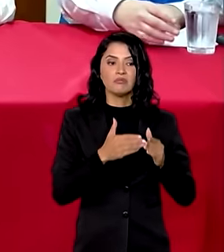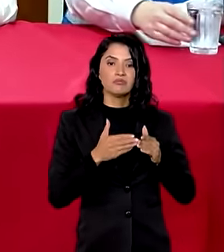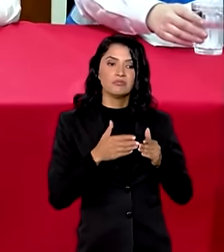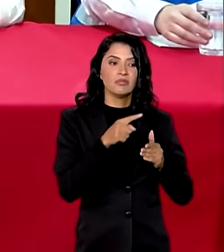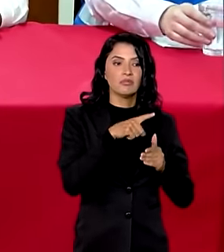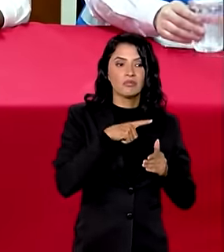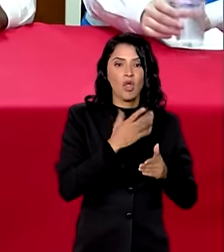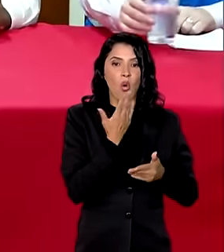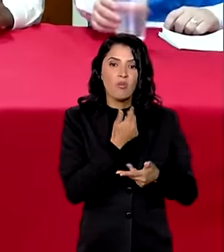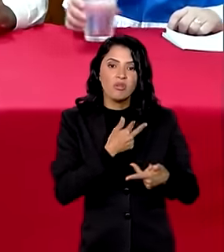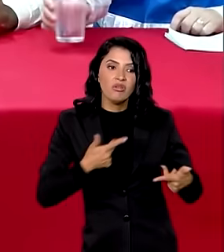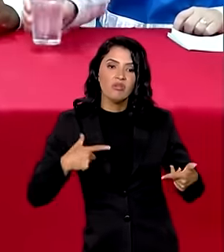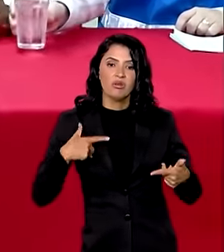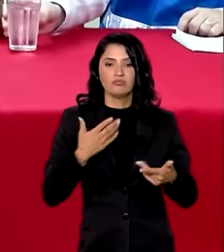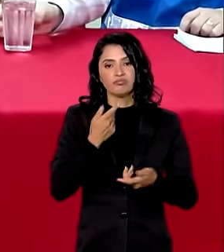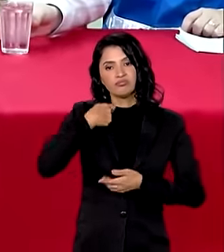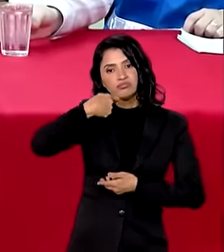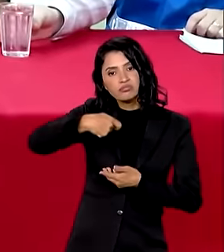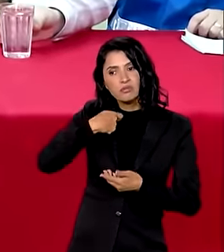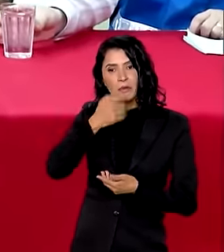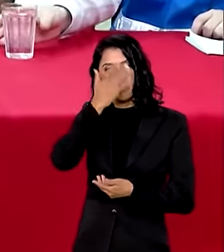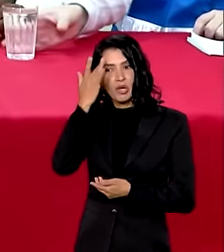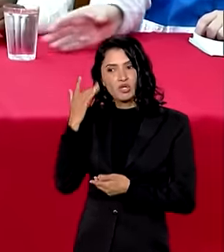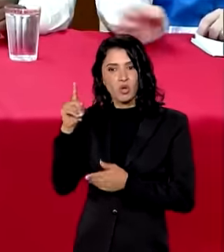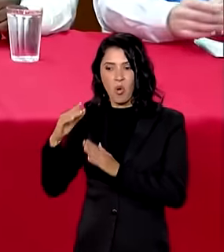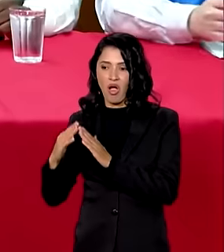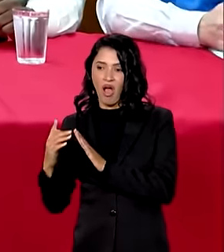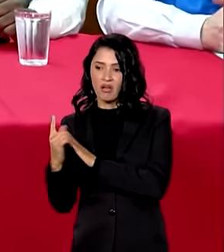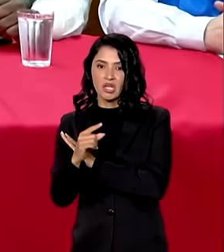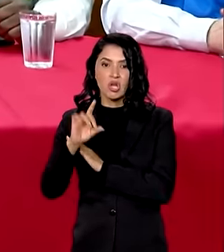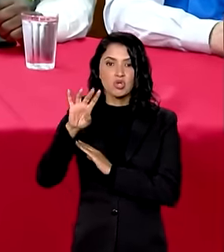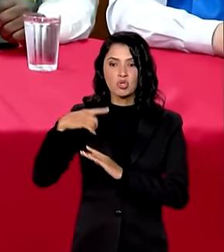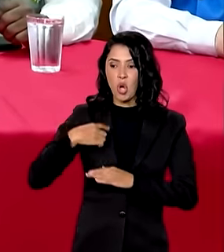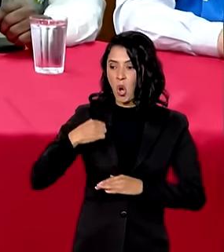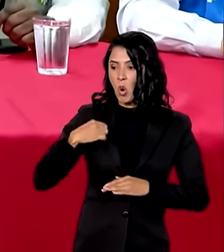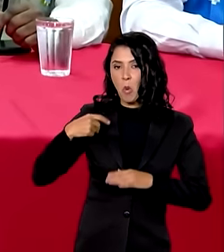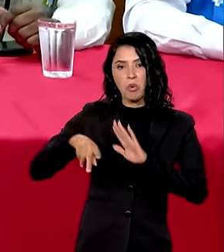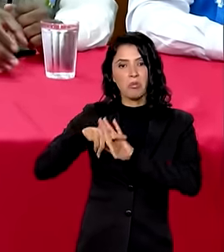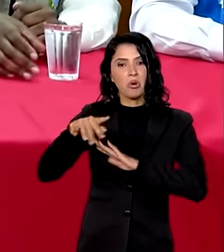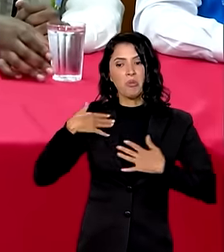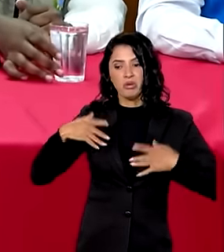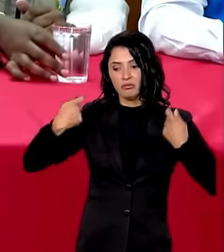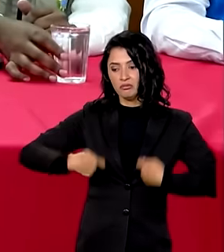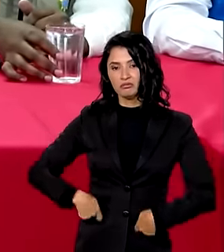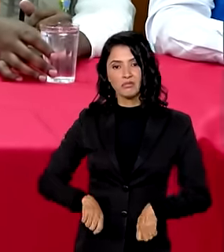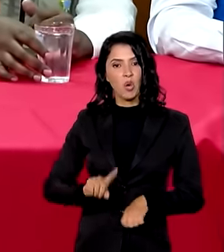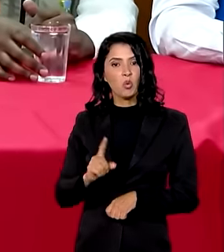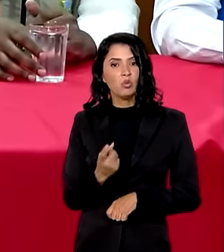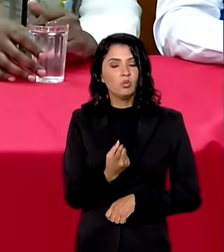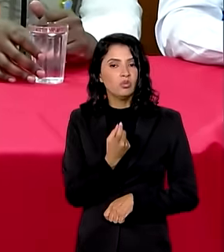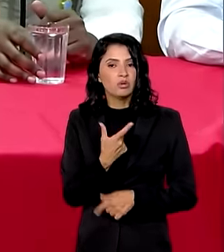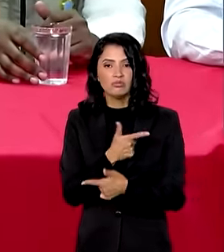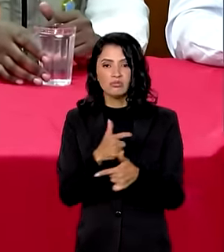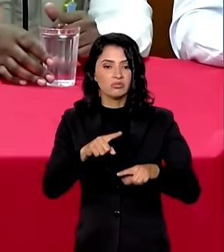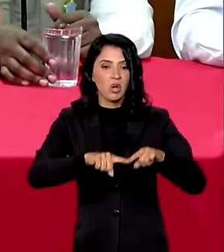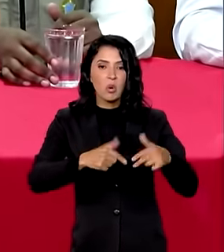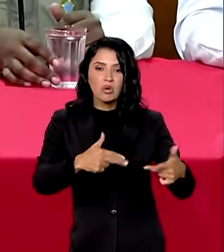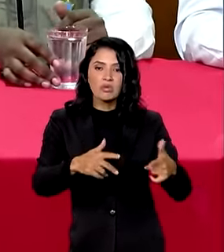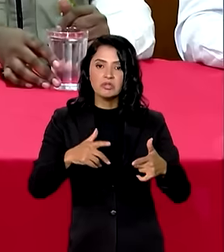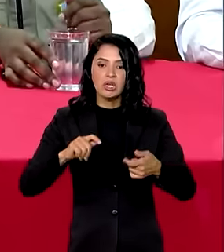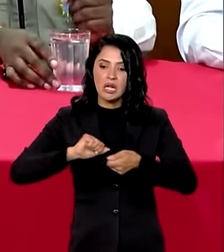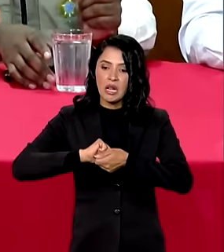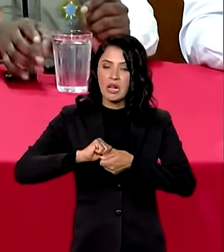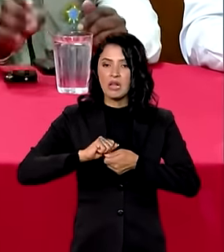alimentação, pessoas que saíram de casa com a roupa do corpo, que não têm material de higiene,